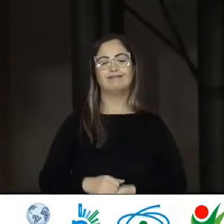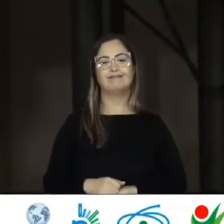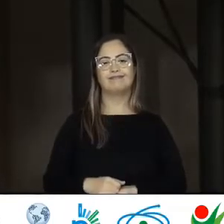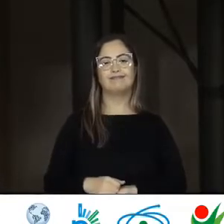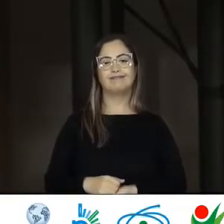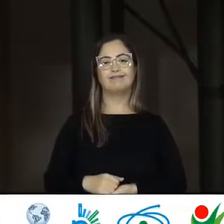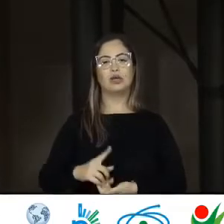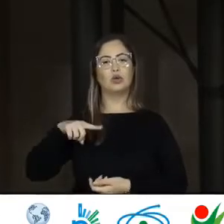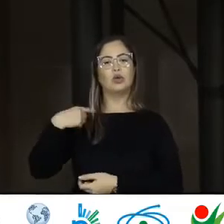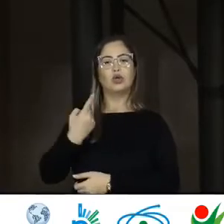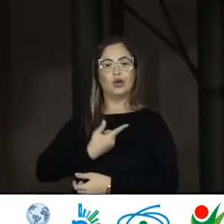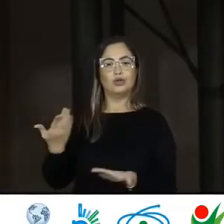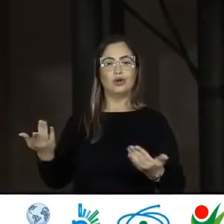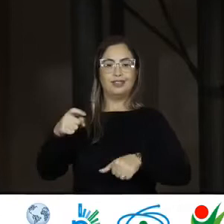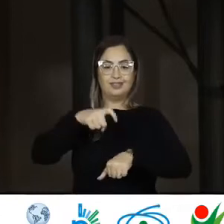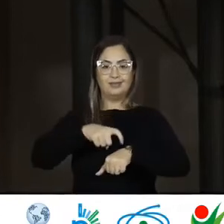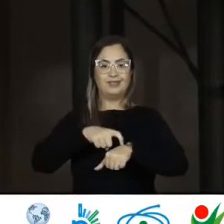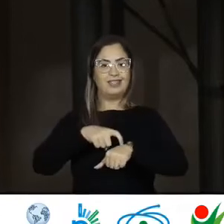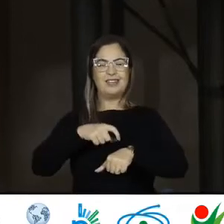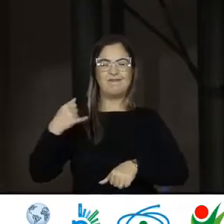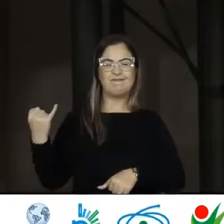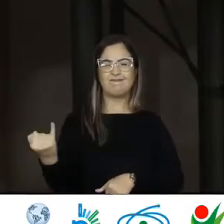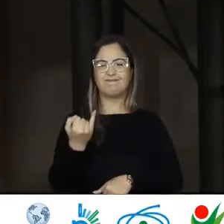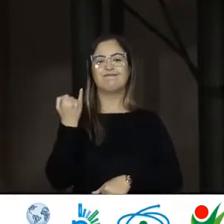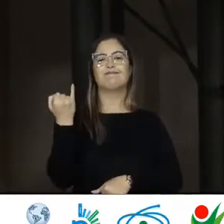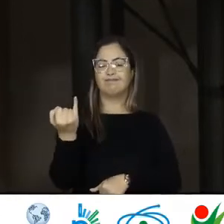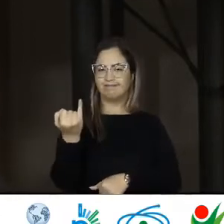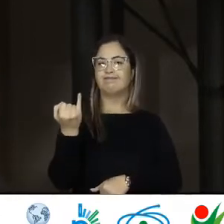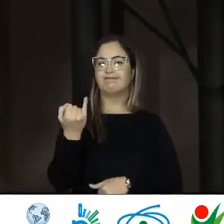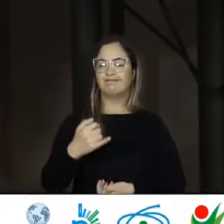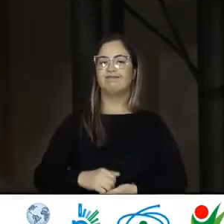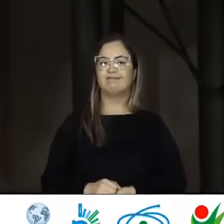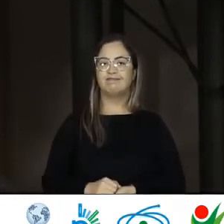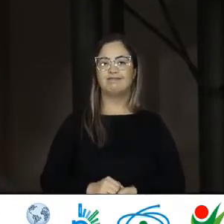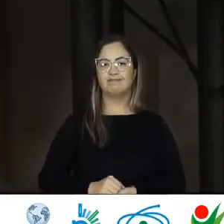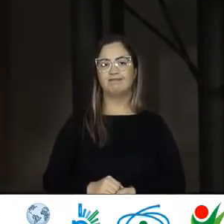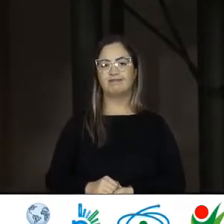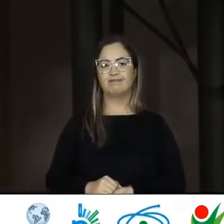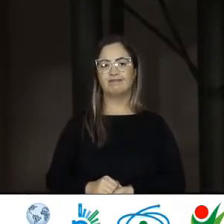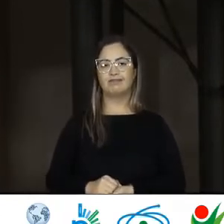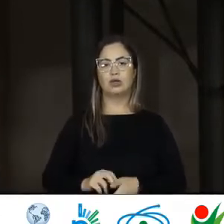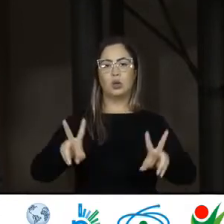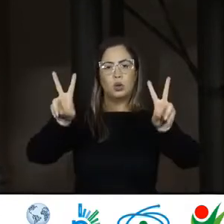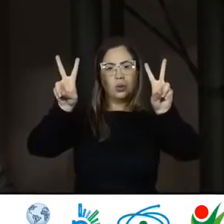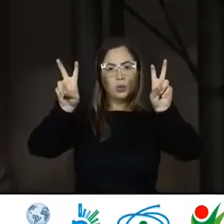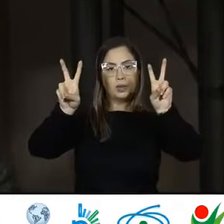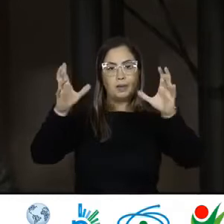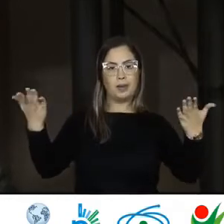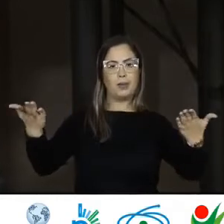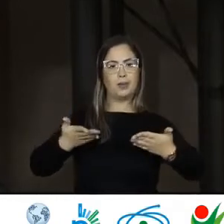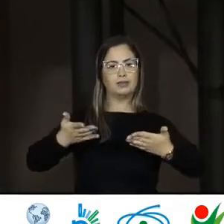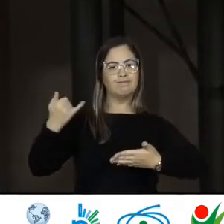momento Para todos nós Que estamos Participando É significativo Essa temática É uma temática